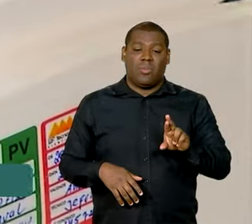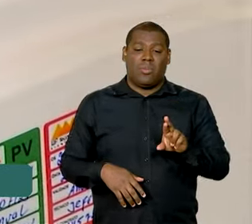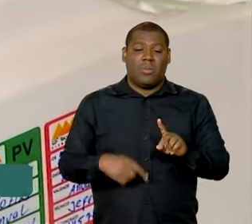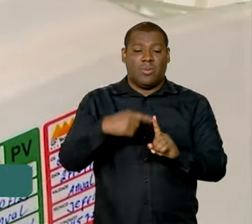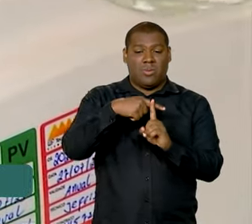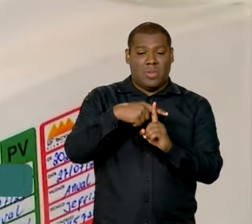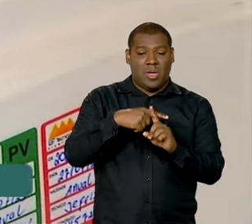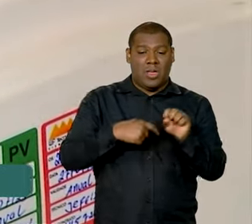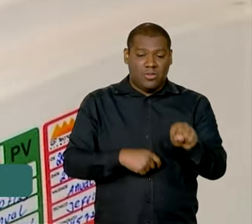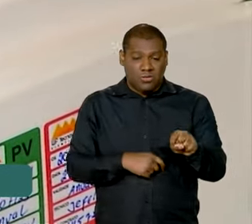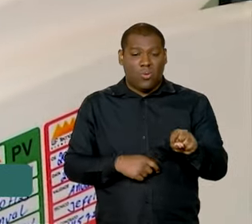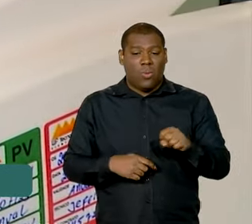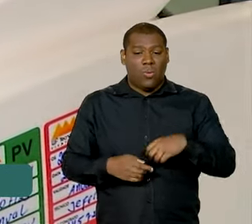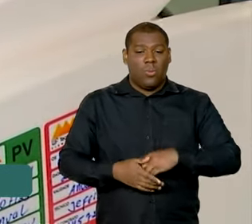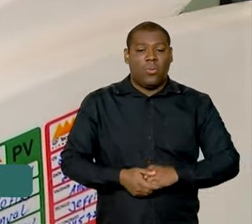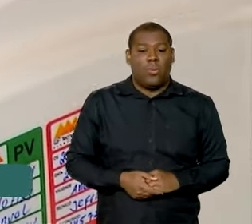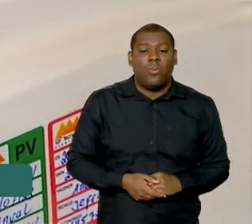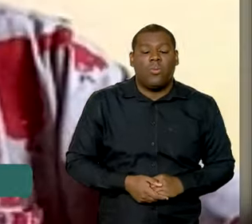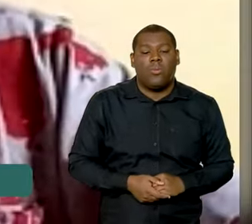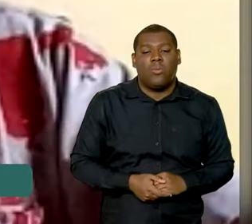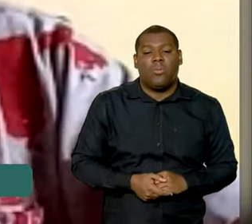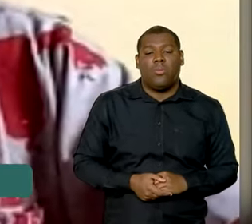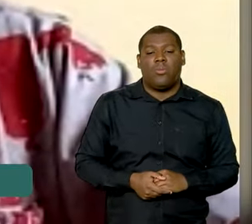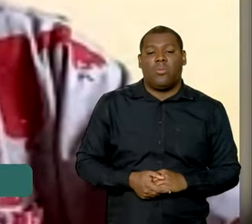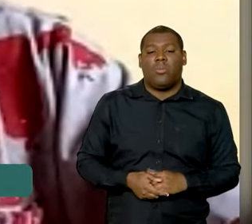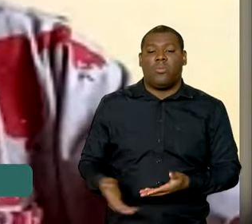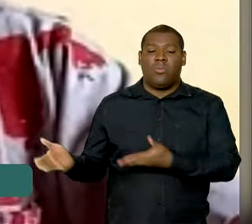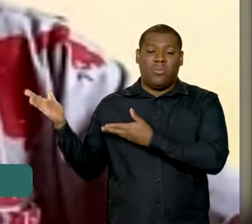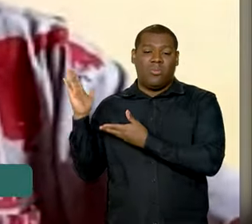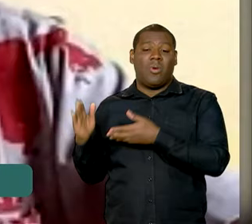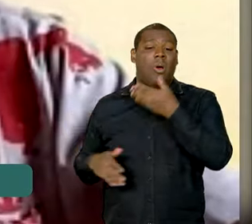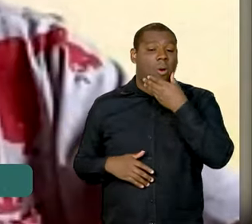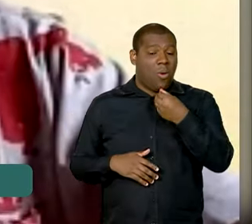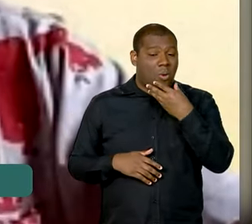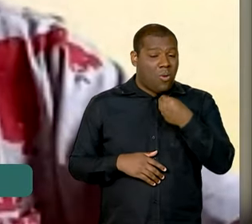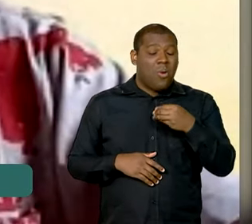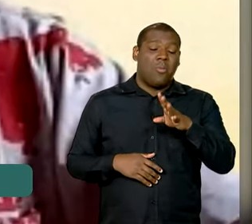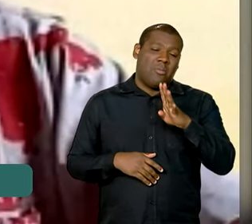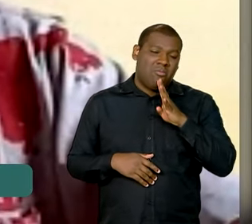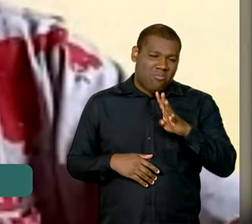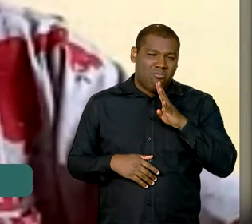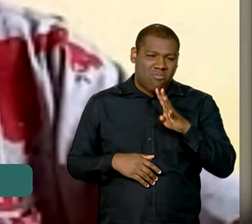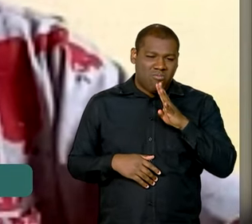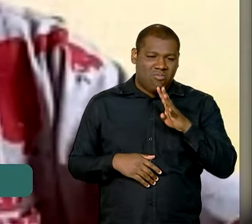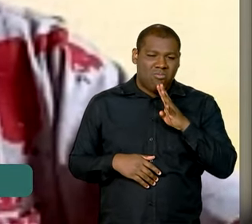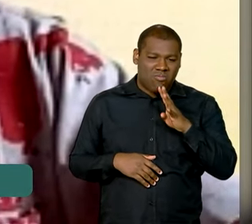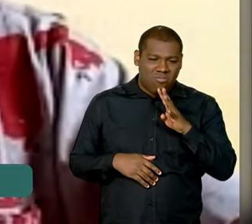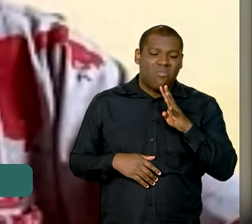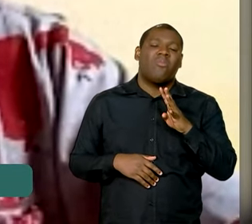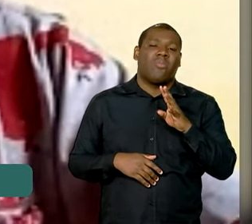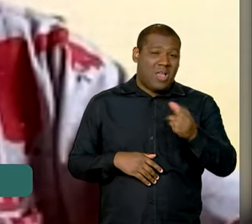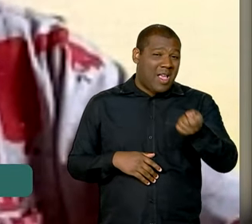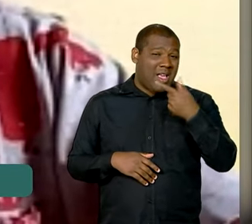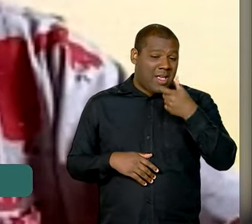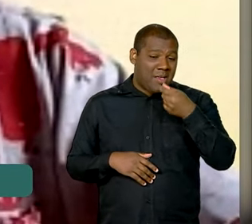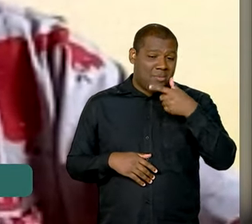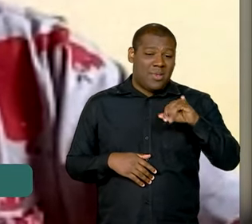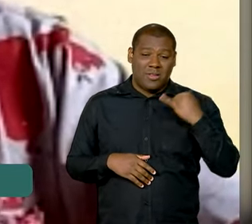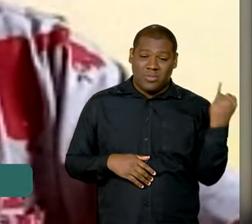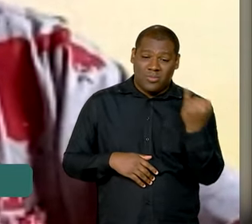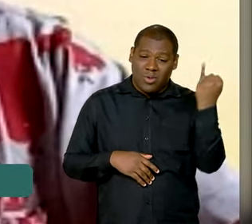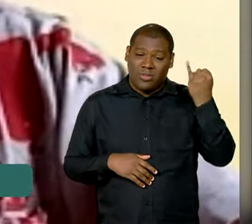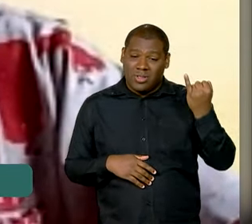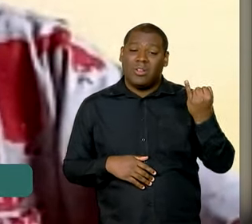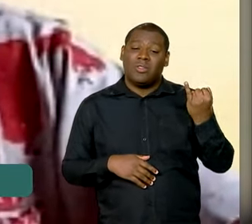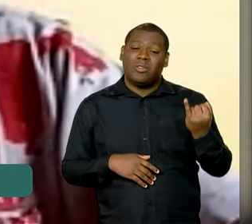coagulação deficiente. O Luiz sabe bem da importância desse medicamento para ter qualidade